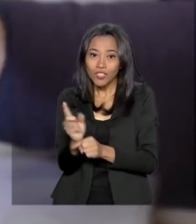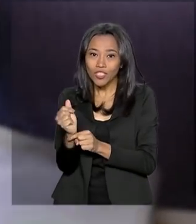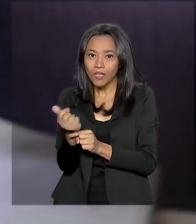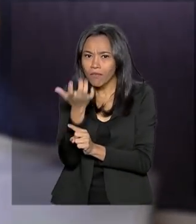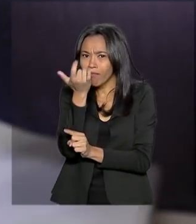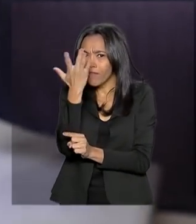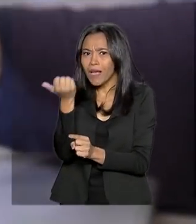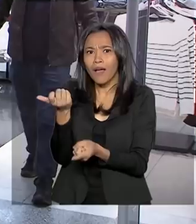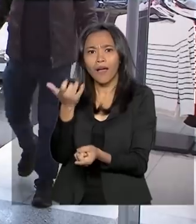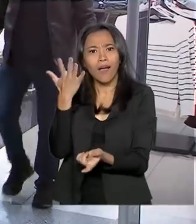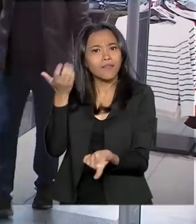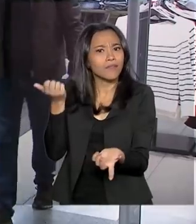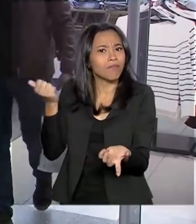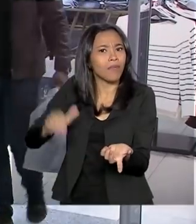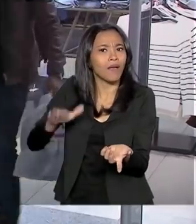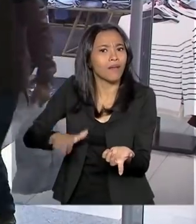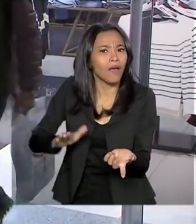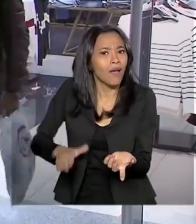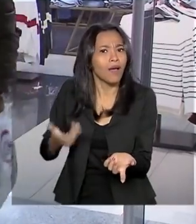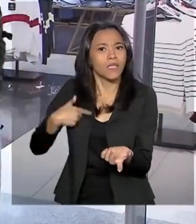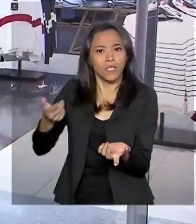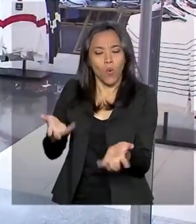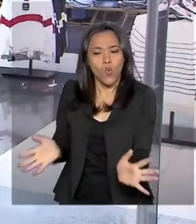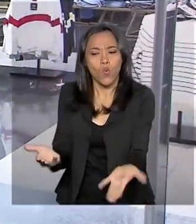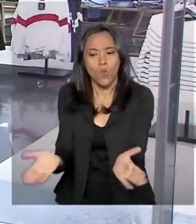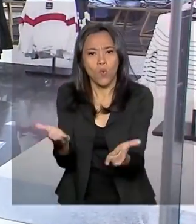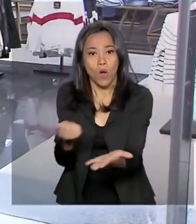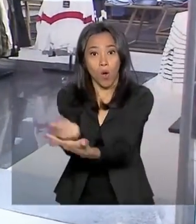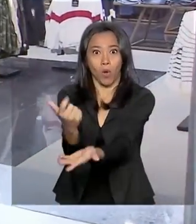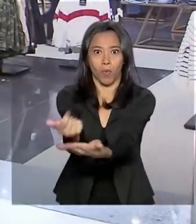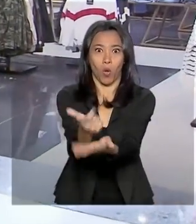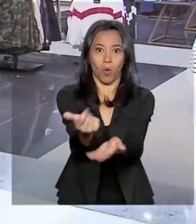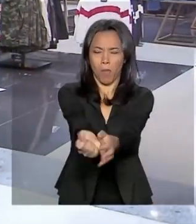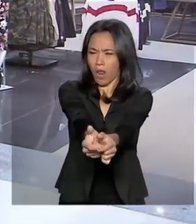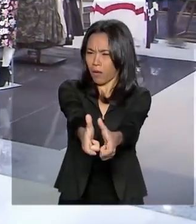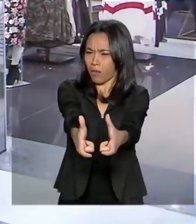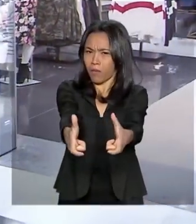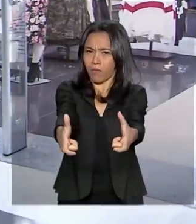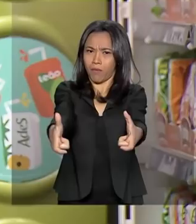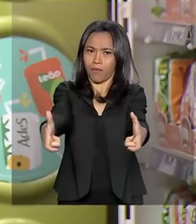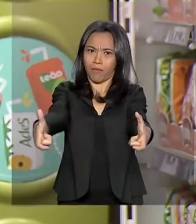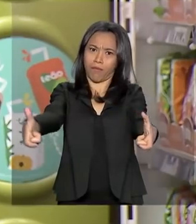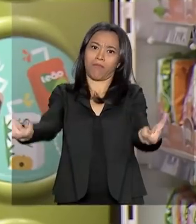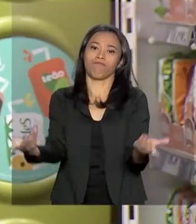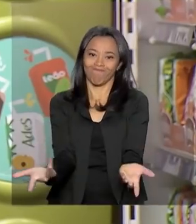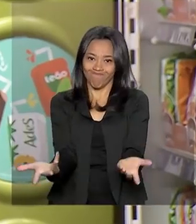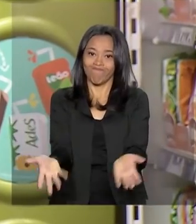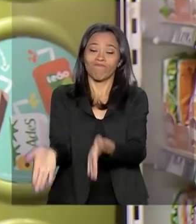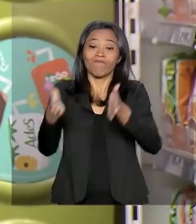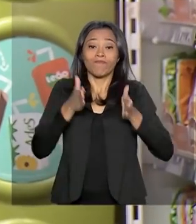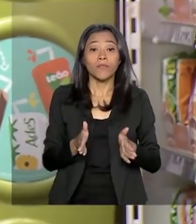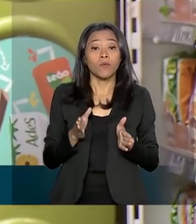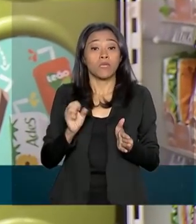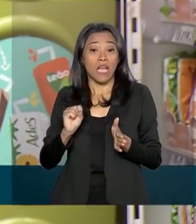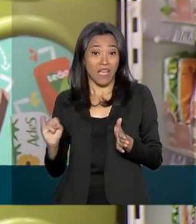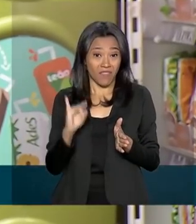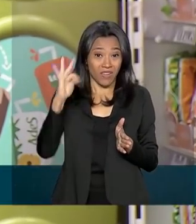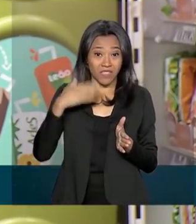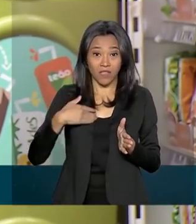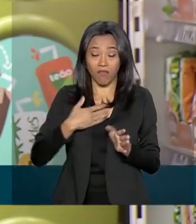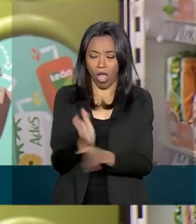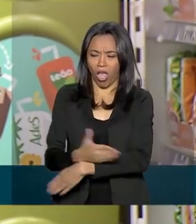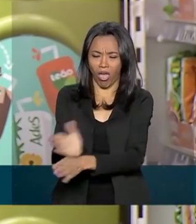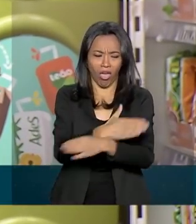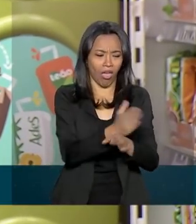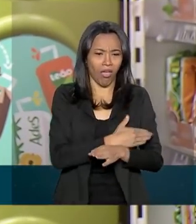fica mais barato, o que acaba estimulando o consumo e a geração de inflação. Quando a inflação está fora de controle,